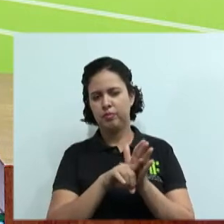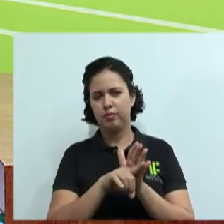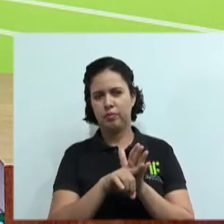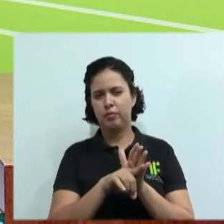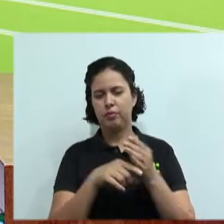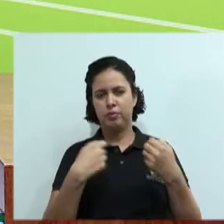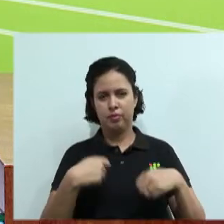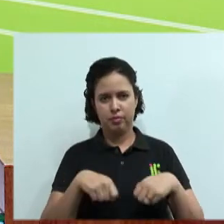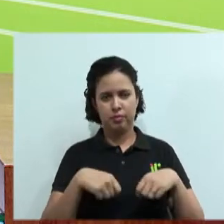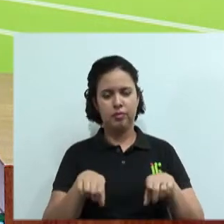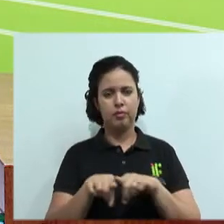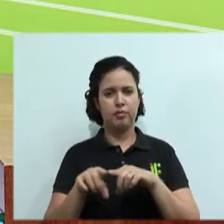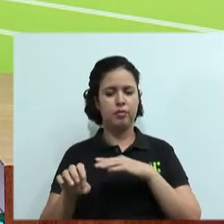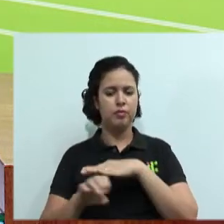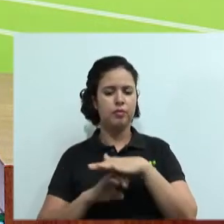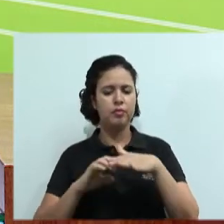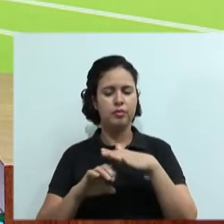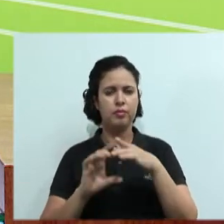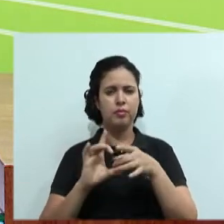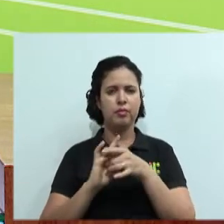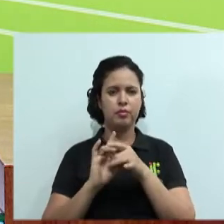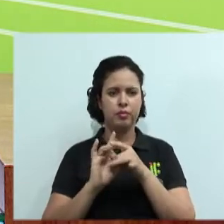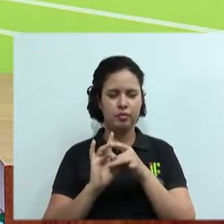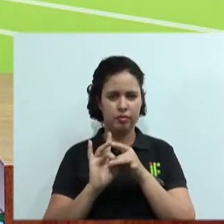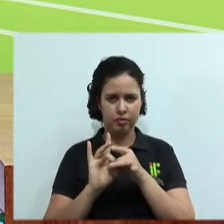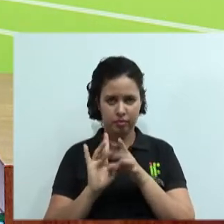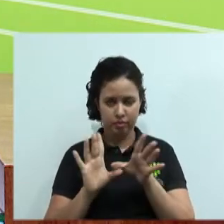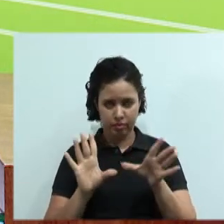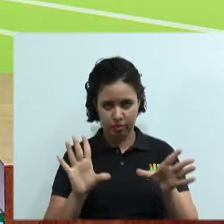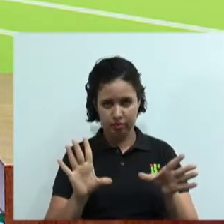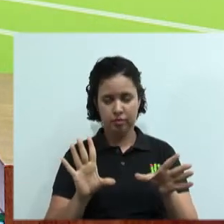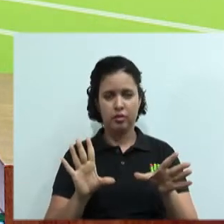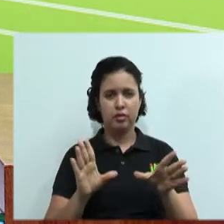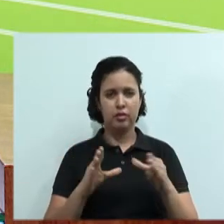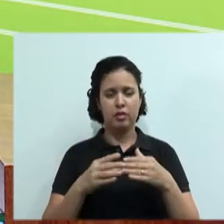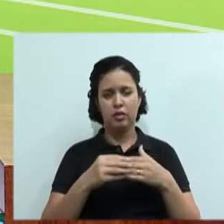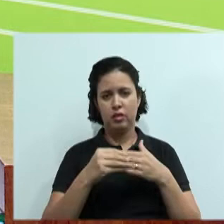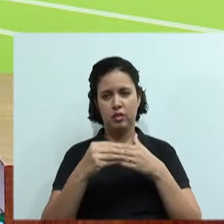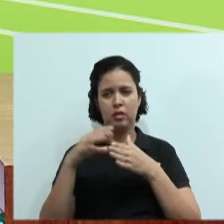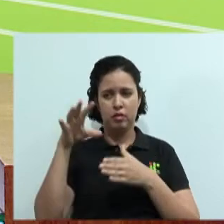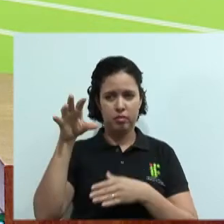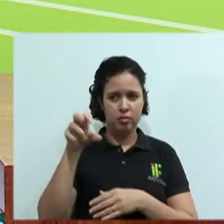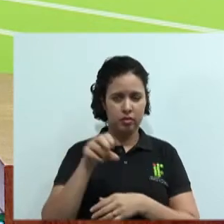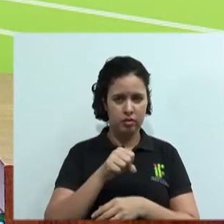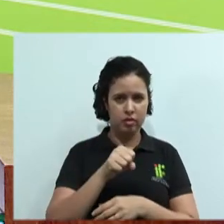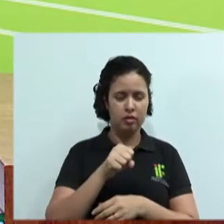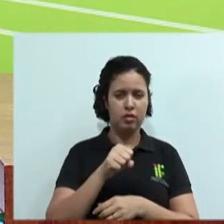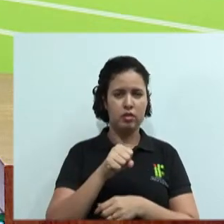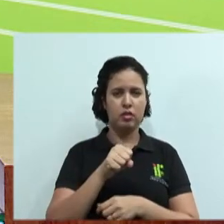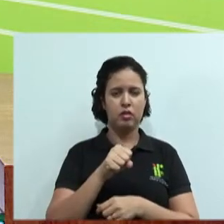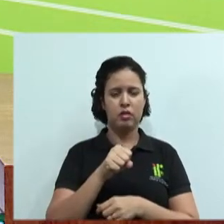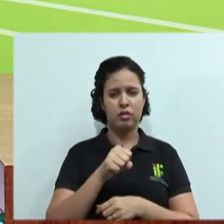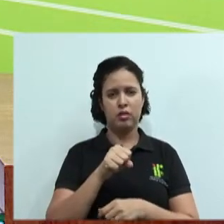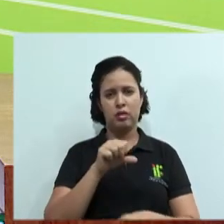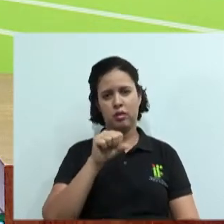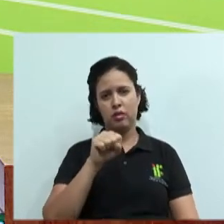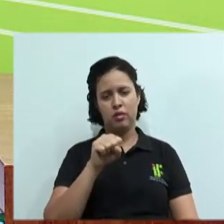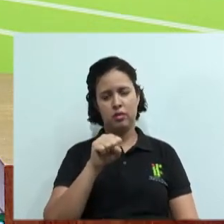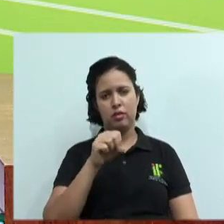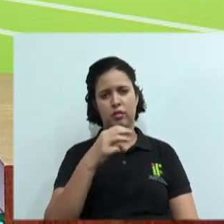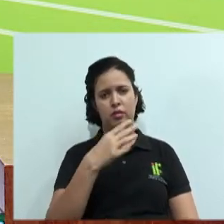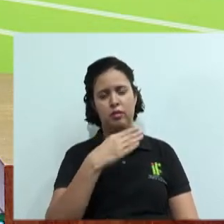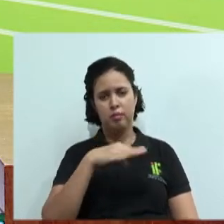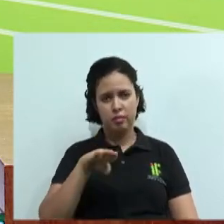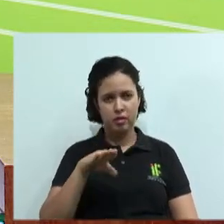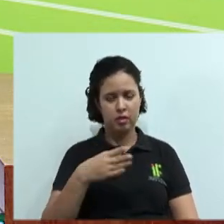como também da empresa. Eu vou te liberar para ir buscar sua esposa às 8h30. Porém, você mesmo já deu a